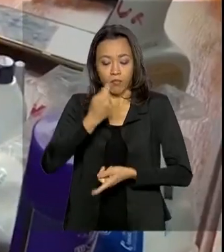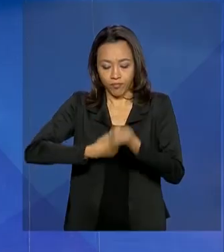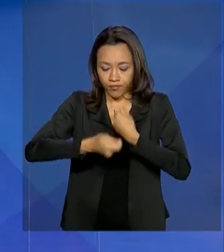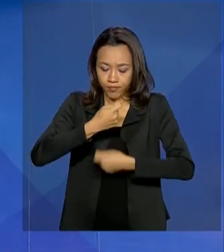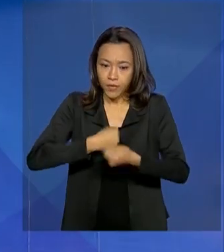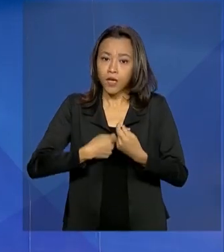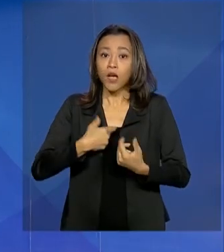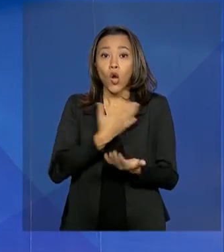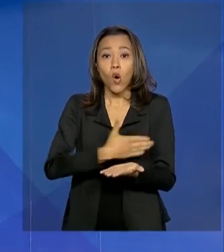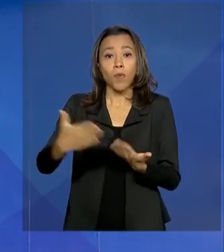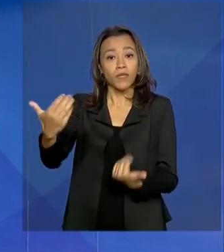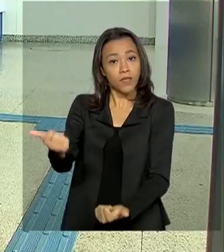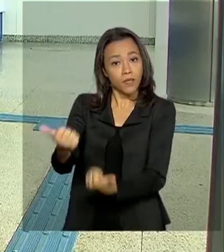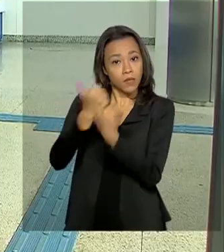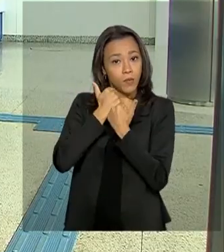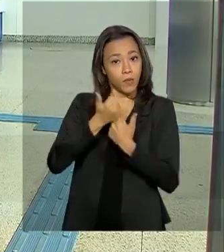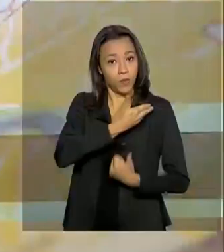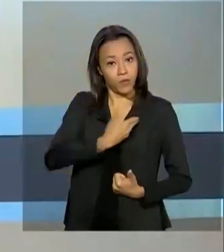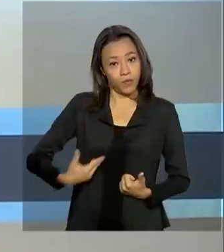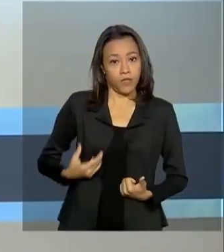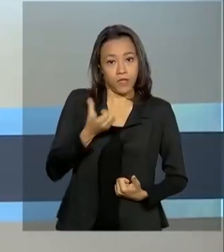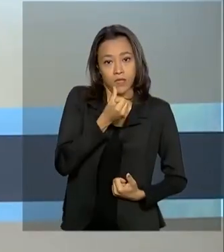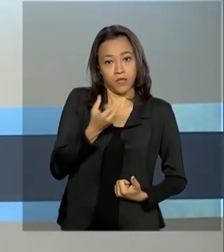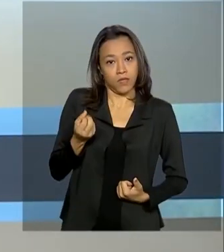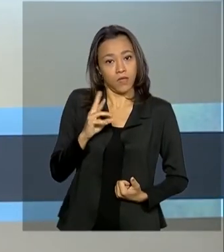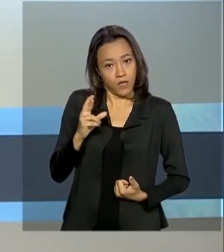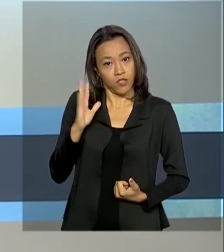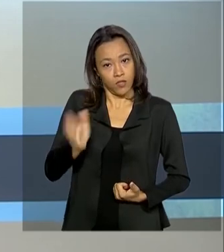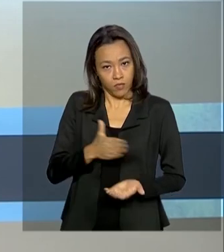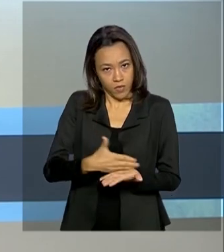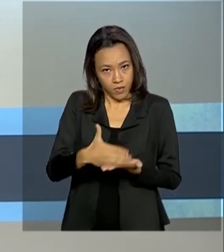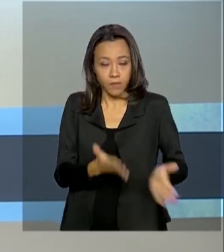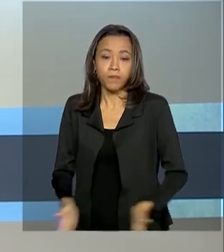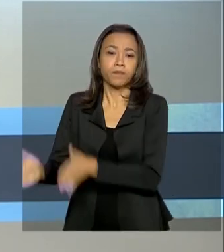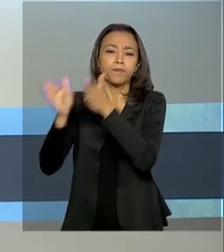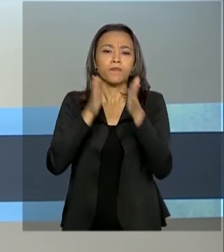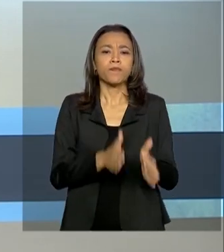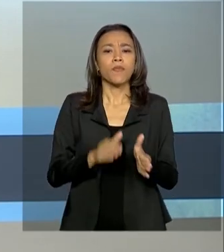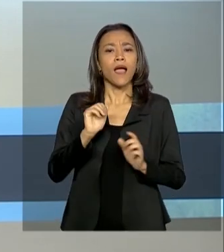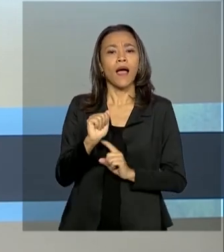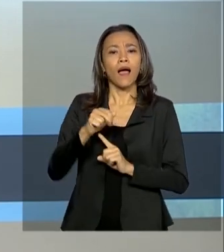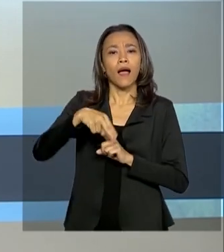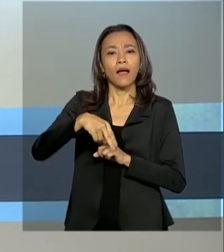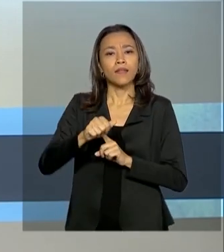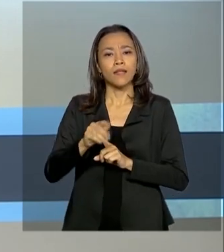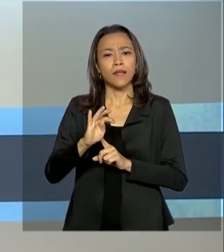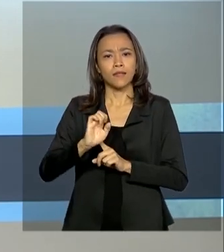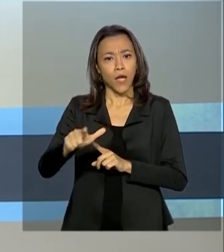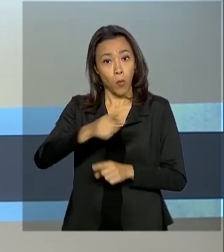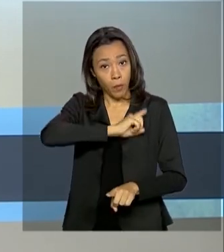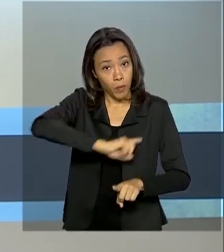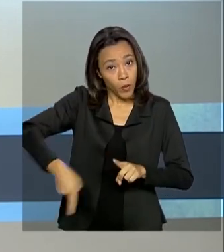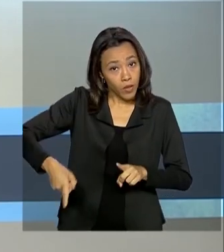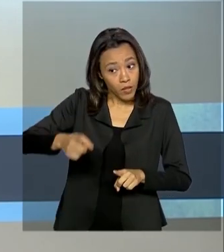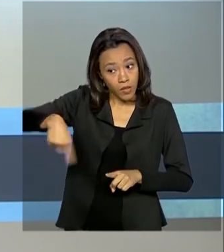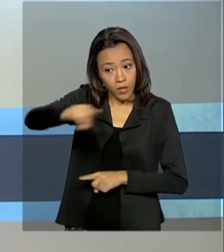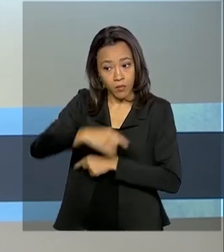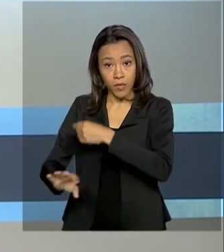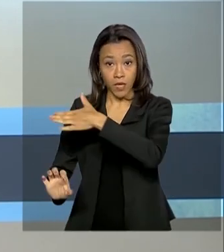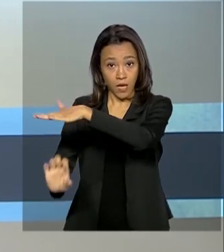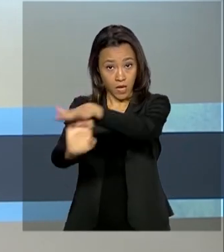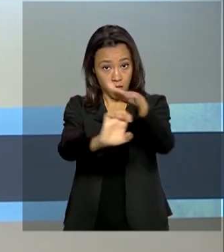auxílio emergencial de 600 reais. Veja também, a Anatel proíbe empresas de telefonia de cortar